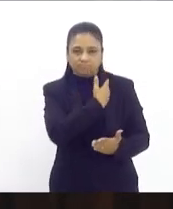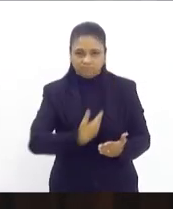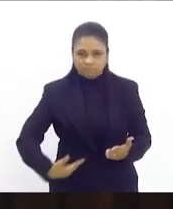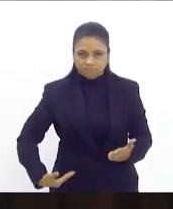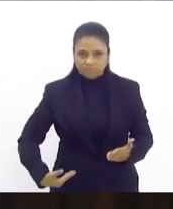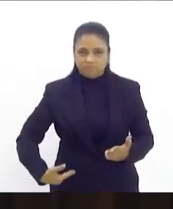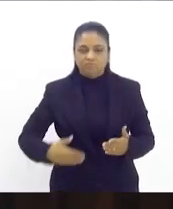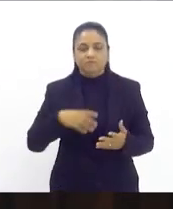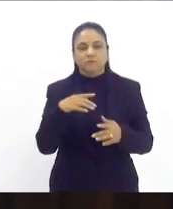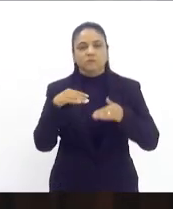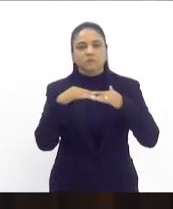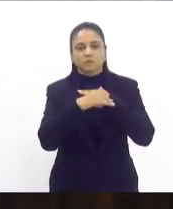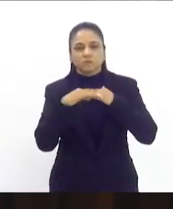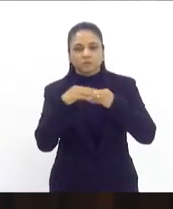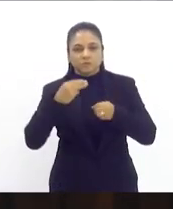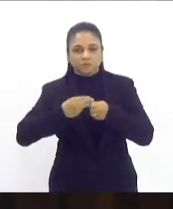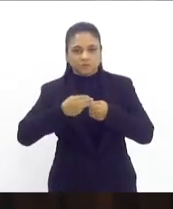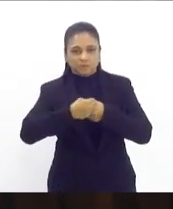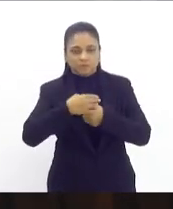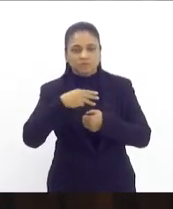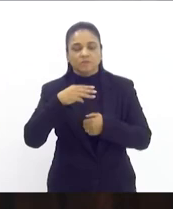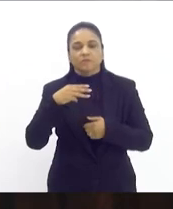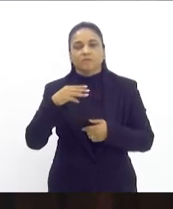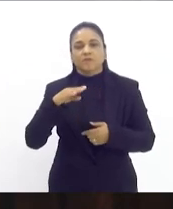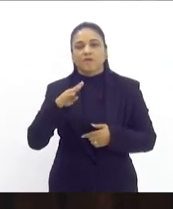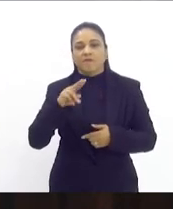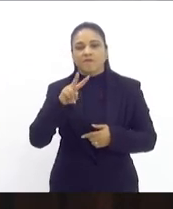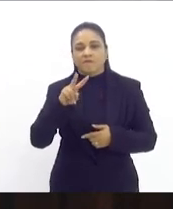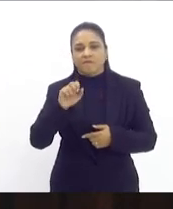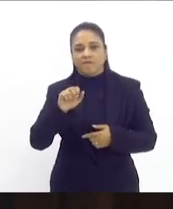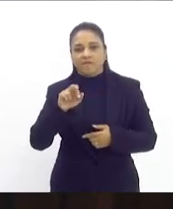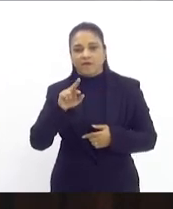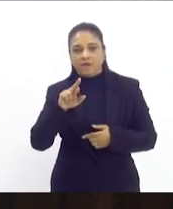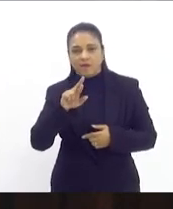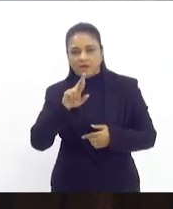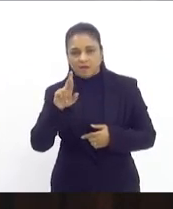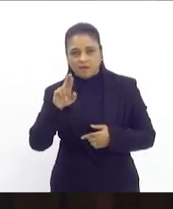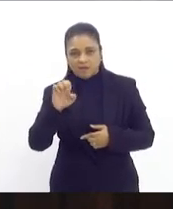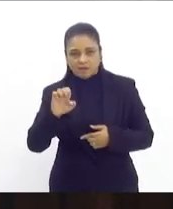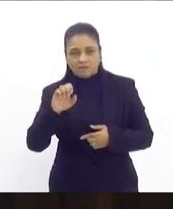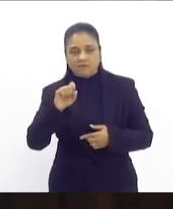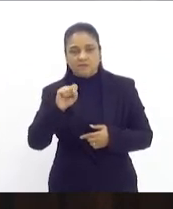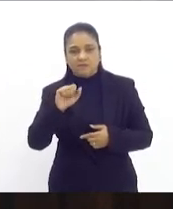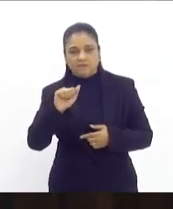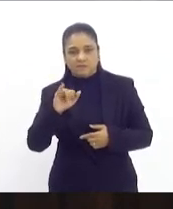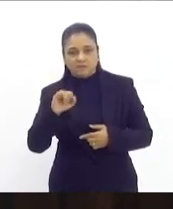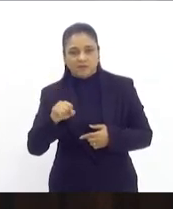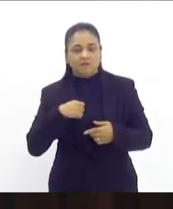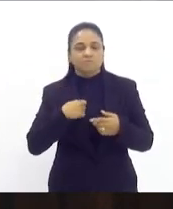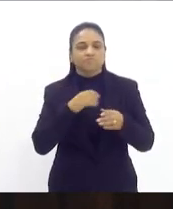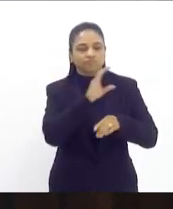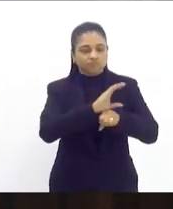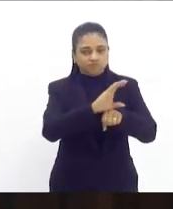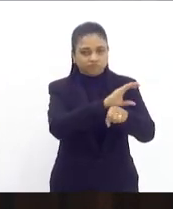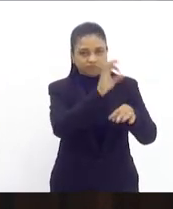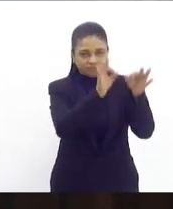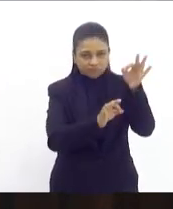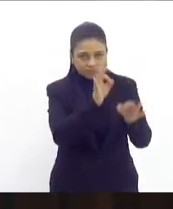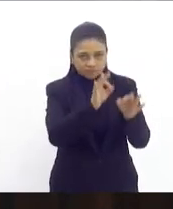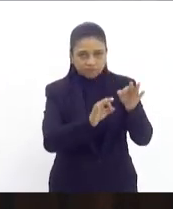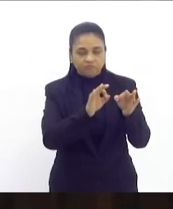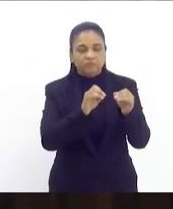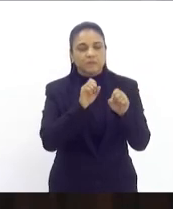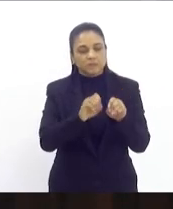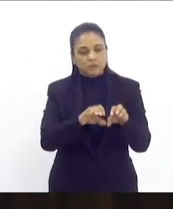localizado no município de Varrisai, pendendo de pareceres das comissões Constituição e Justiça, de Educação